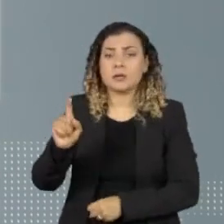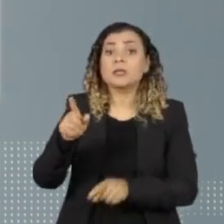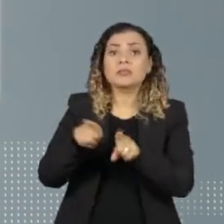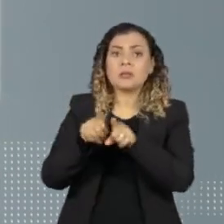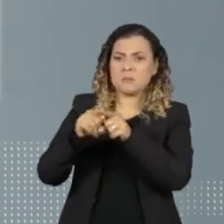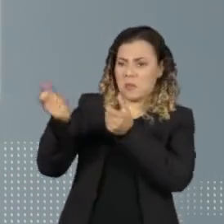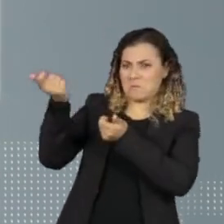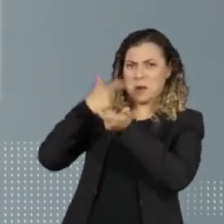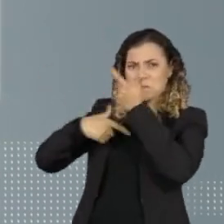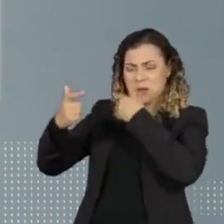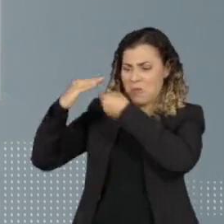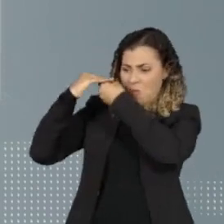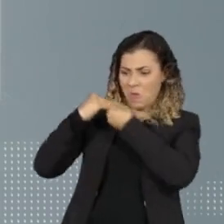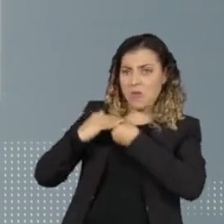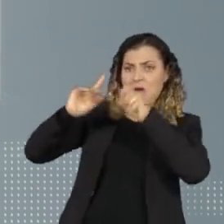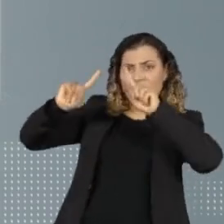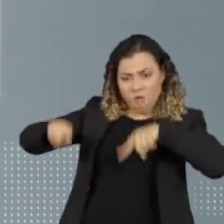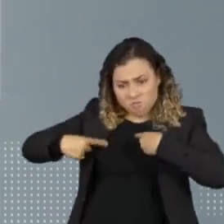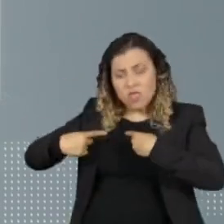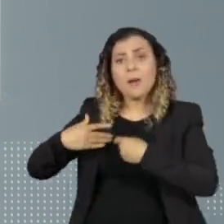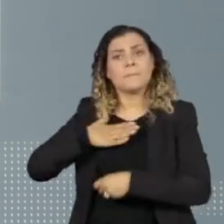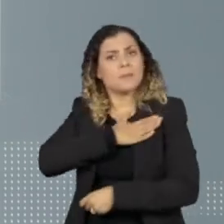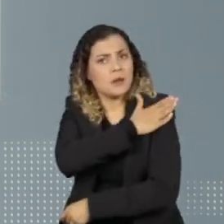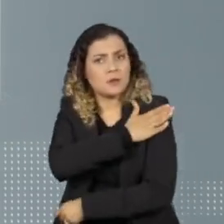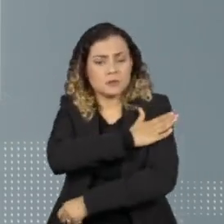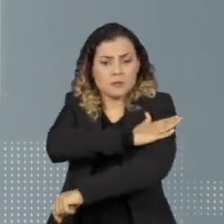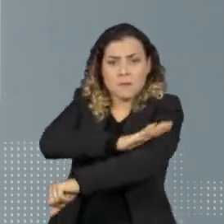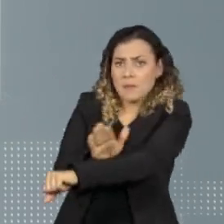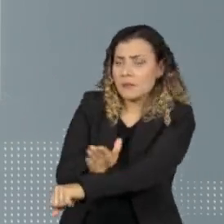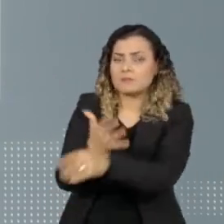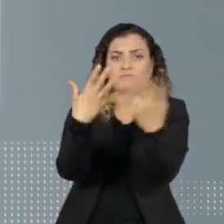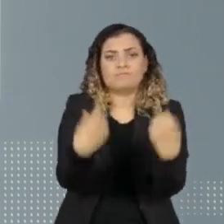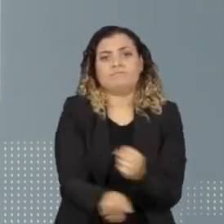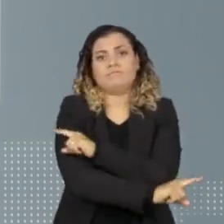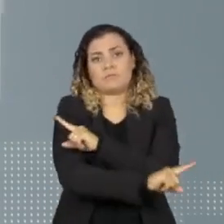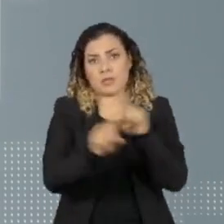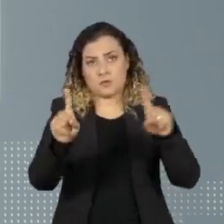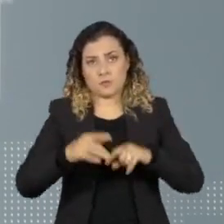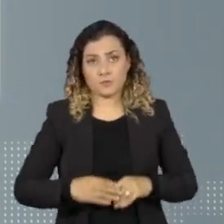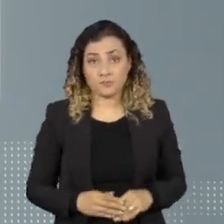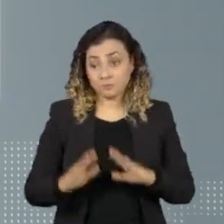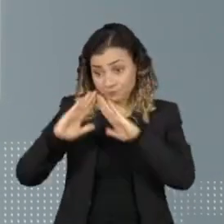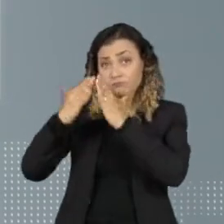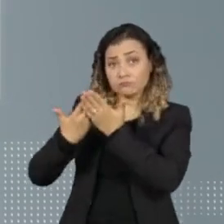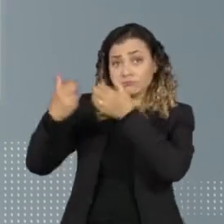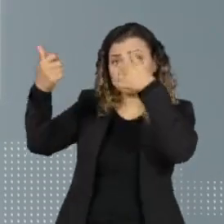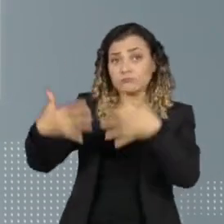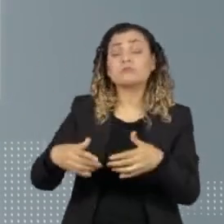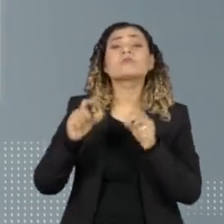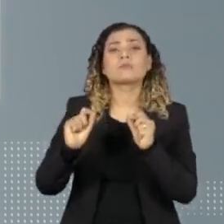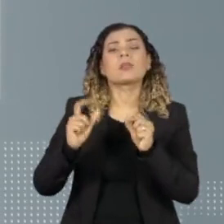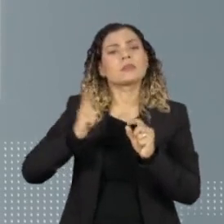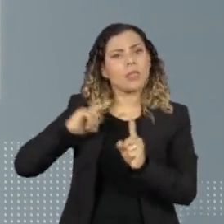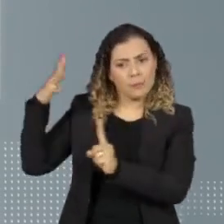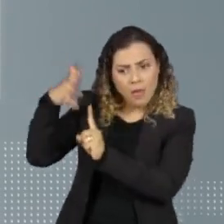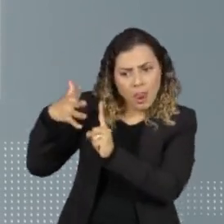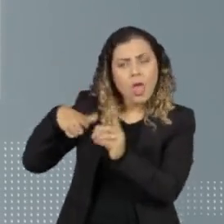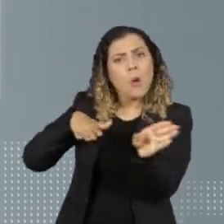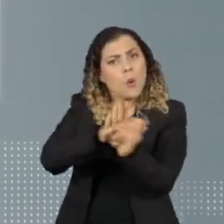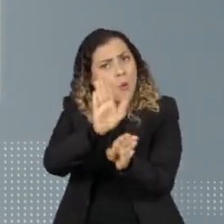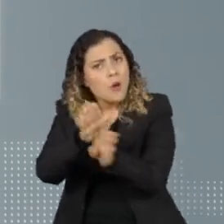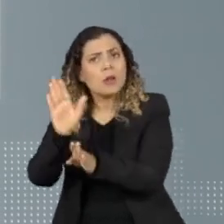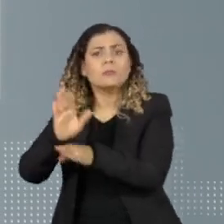hostilização, perseguição, preconceito e discriminação. O colégio explica que são realizadas palestras,